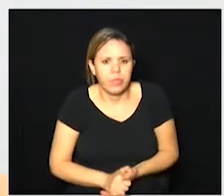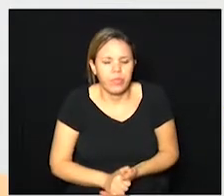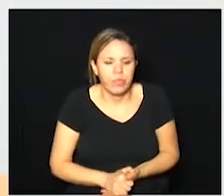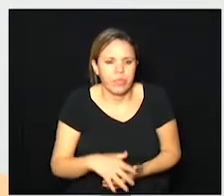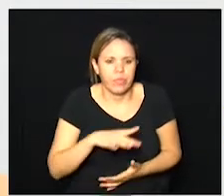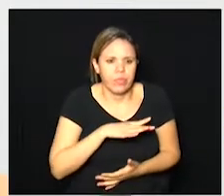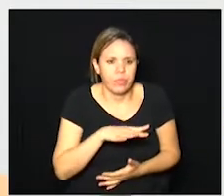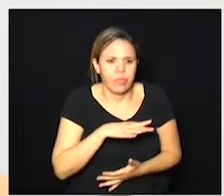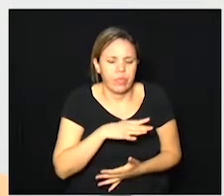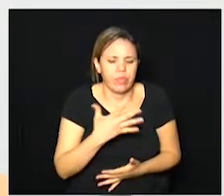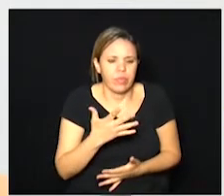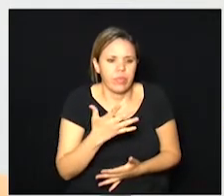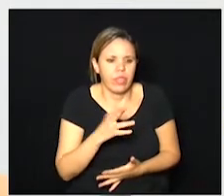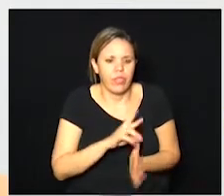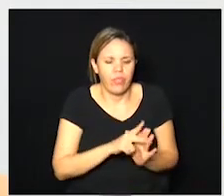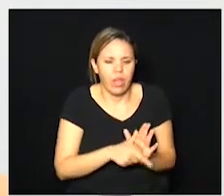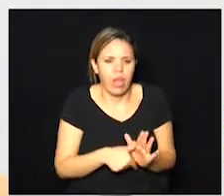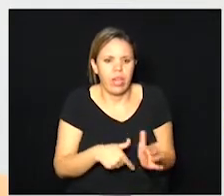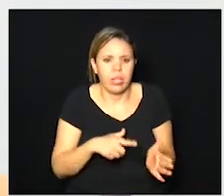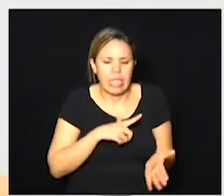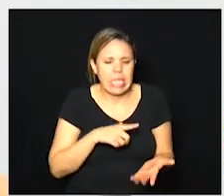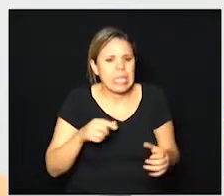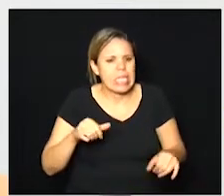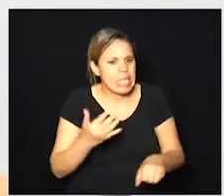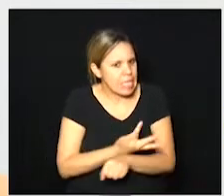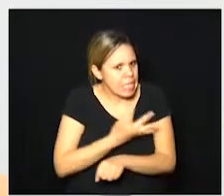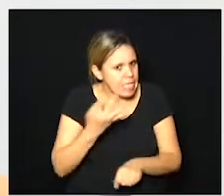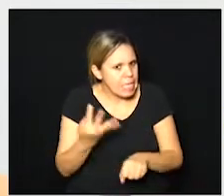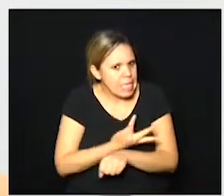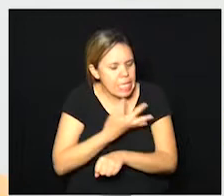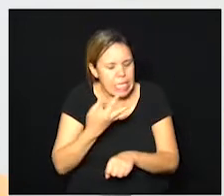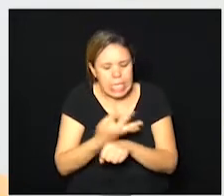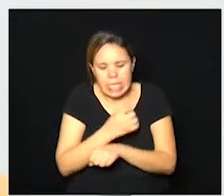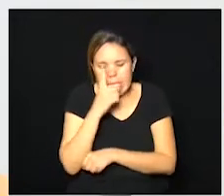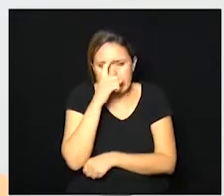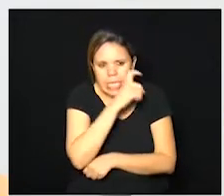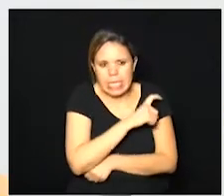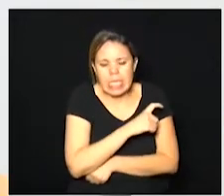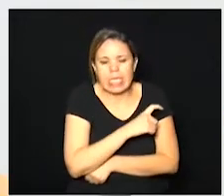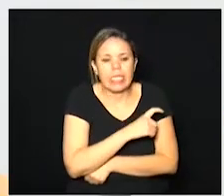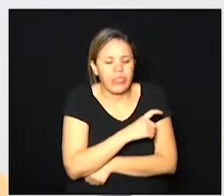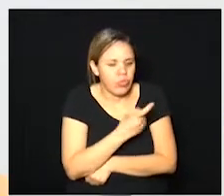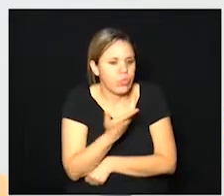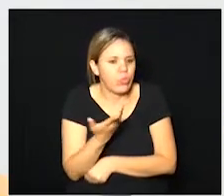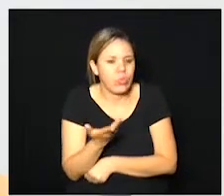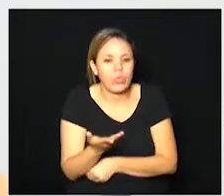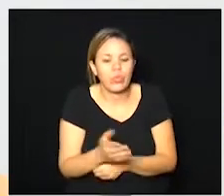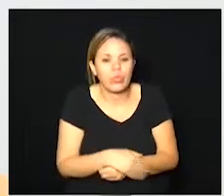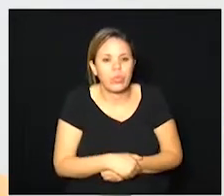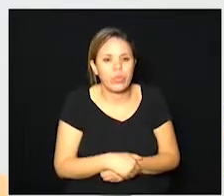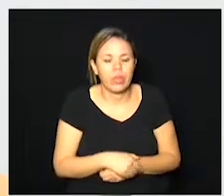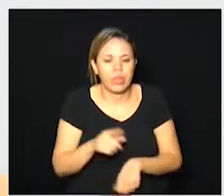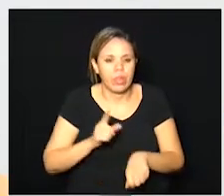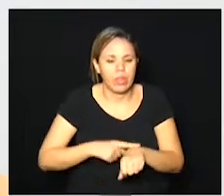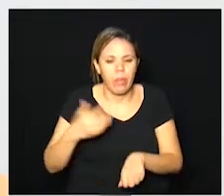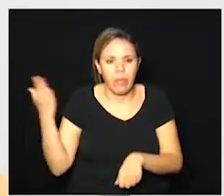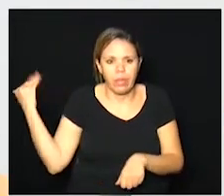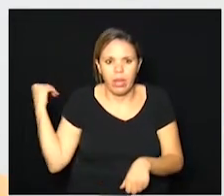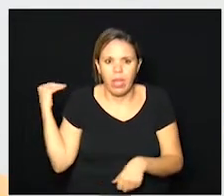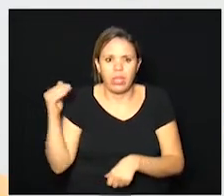cidades que que estão passando hoje por momentos muito difíceis que chegaram há um tempo atrás